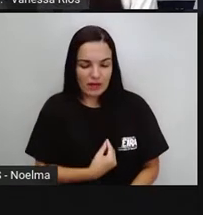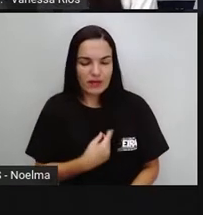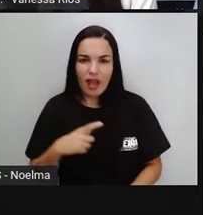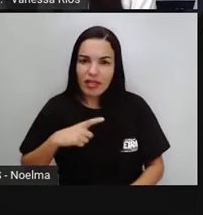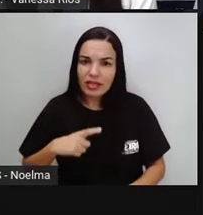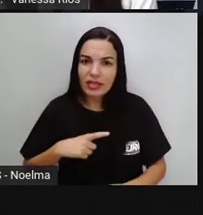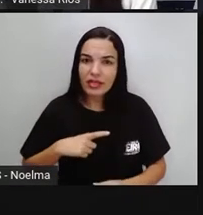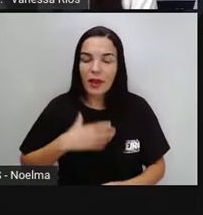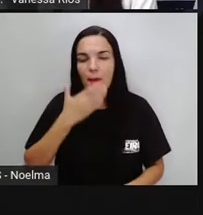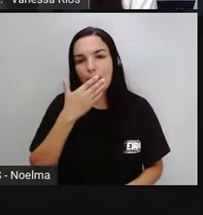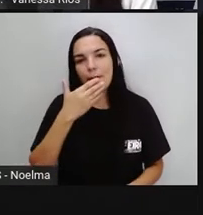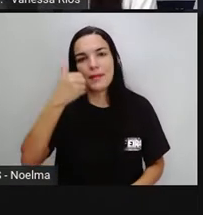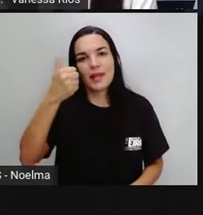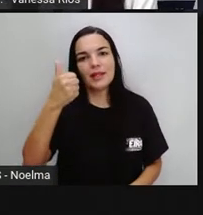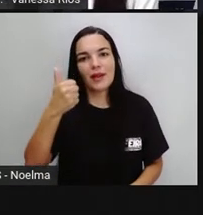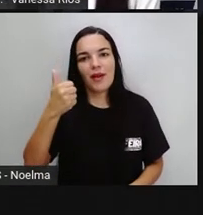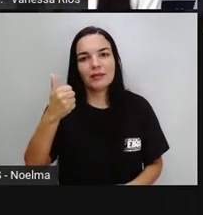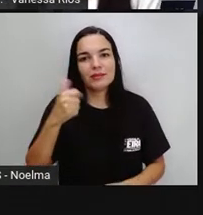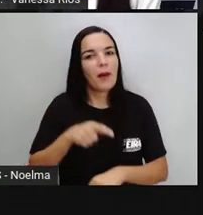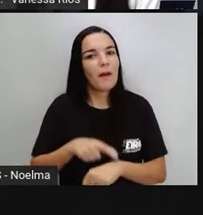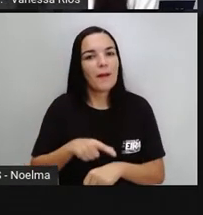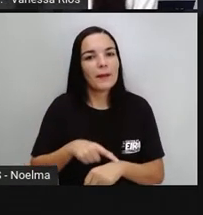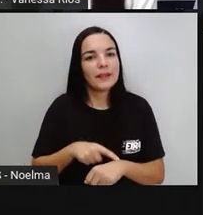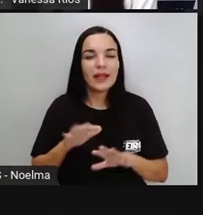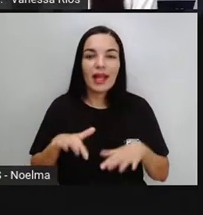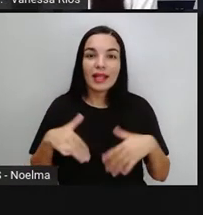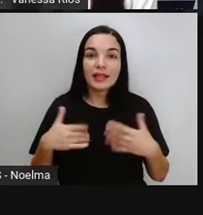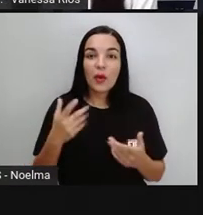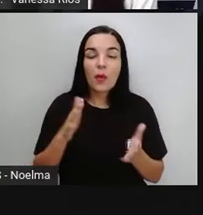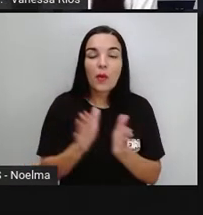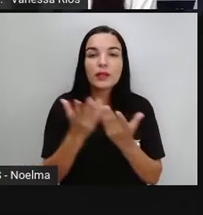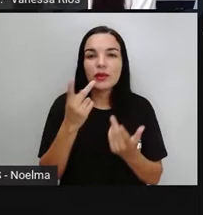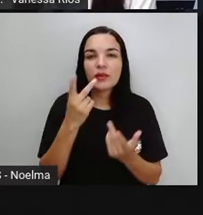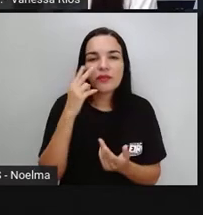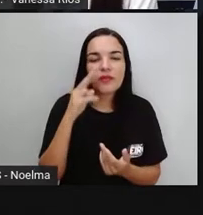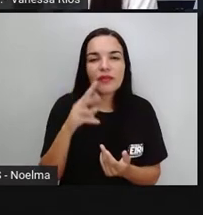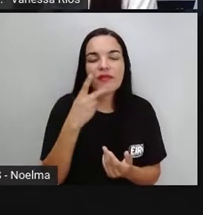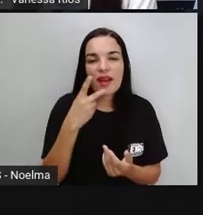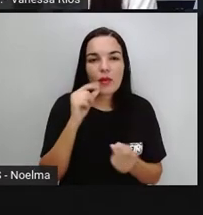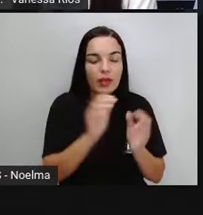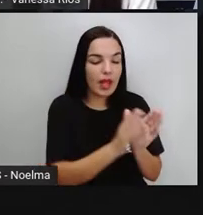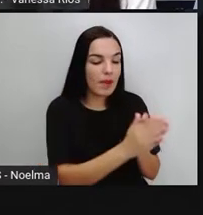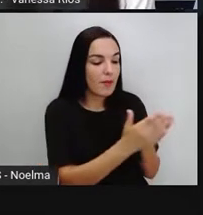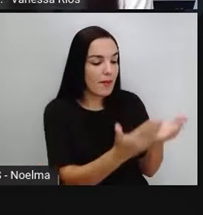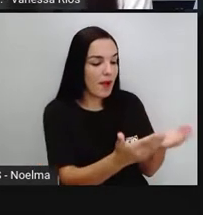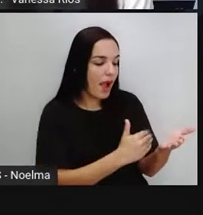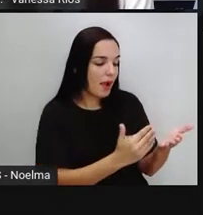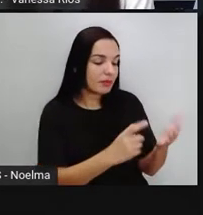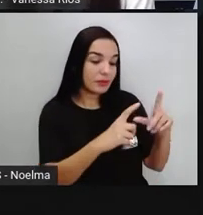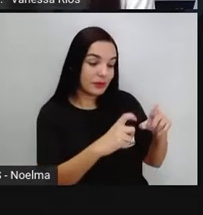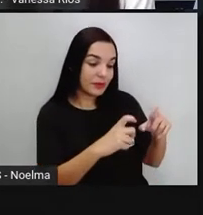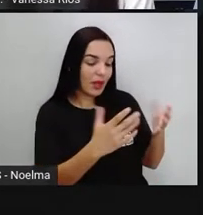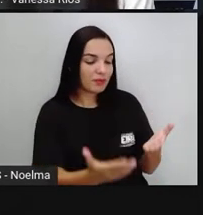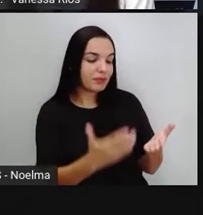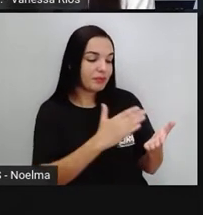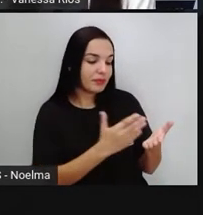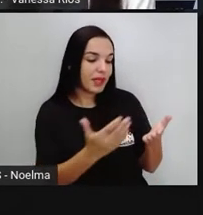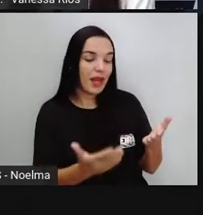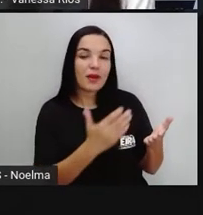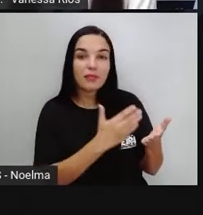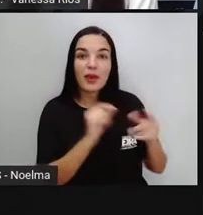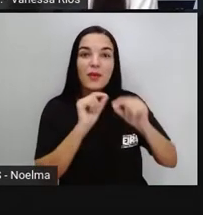relevância. E quando a gente fala de um álbum de fotografia, é uma forma de reunir, de montar uma